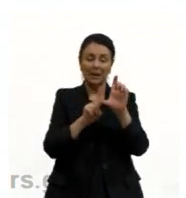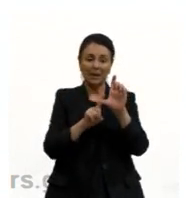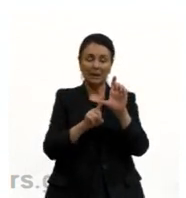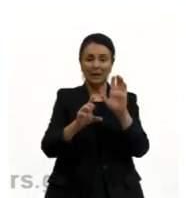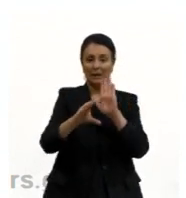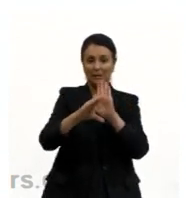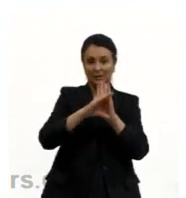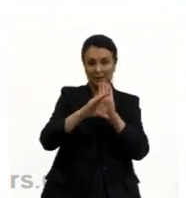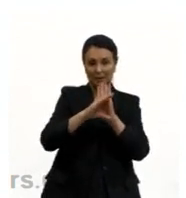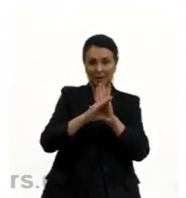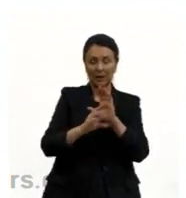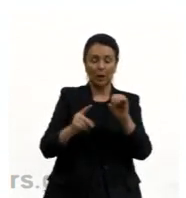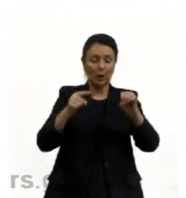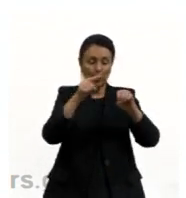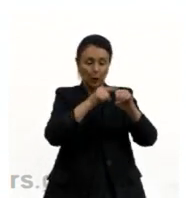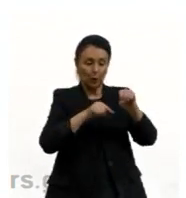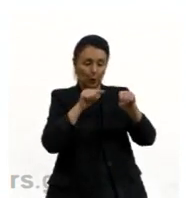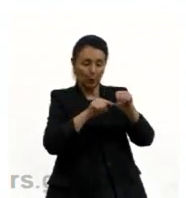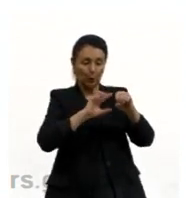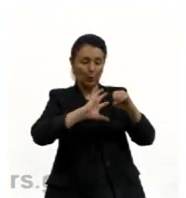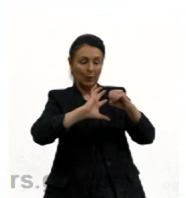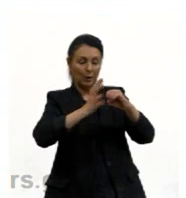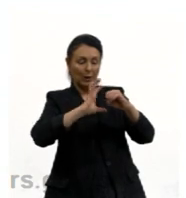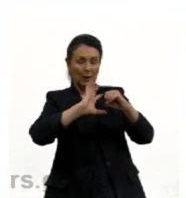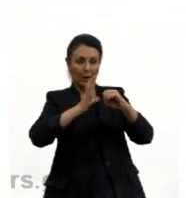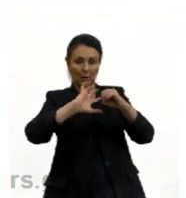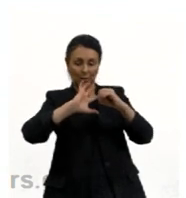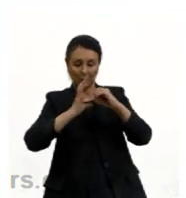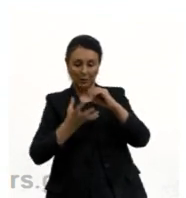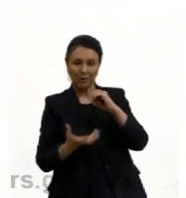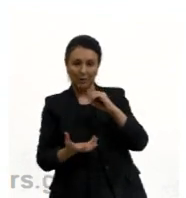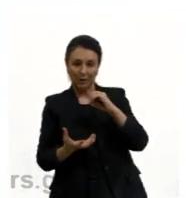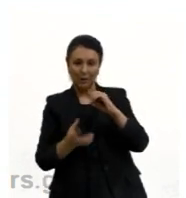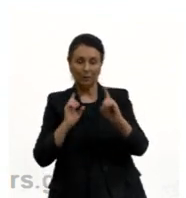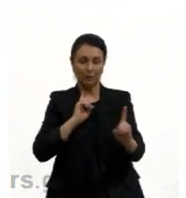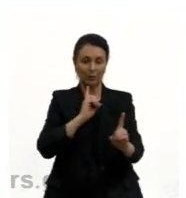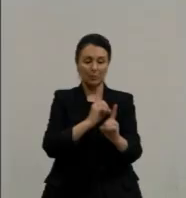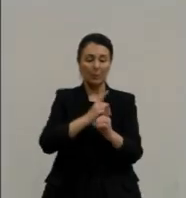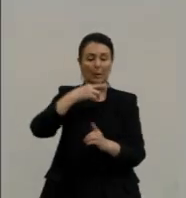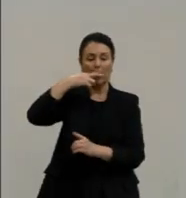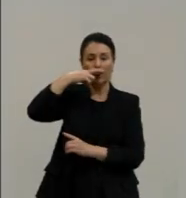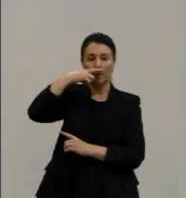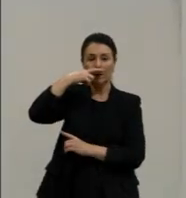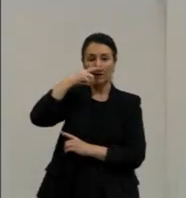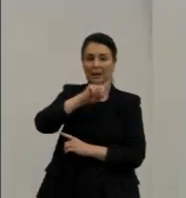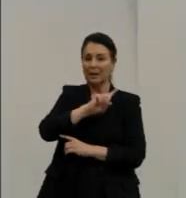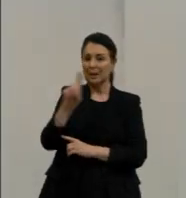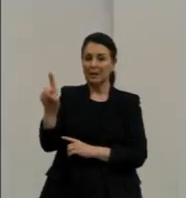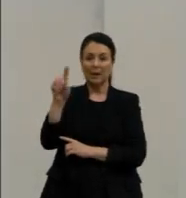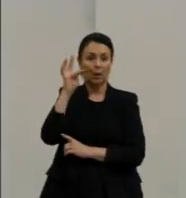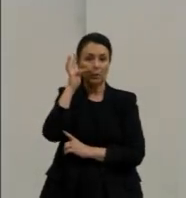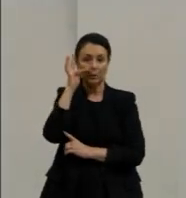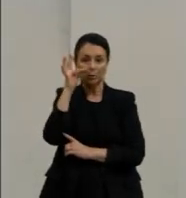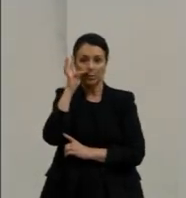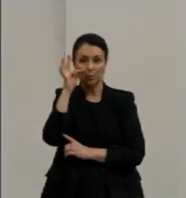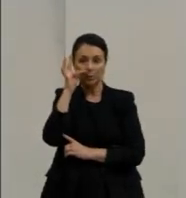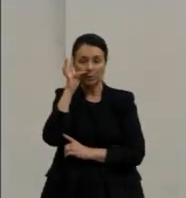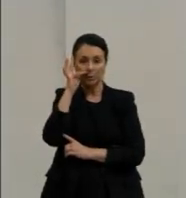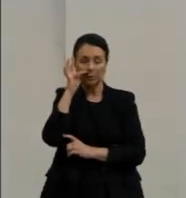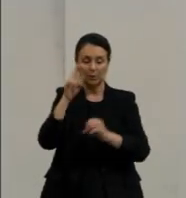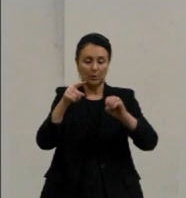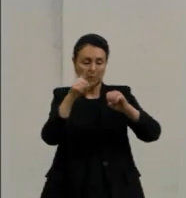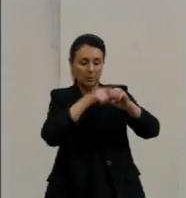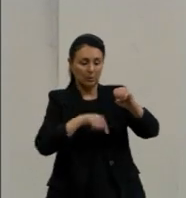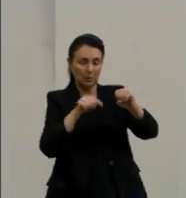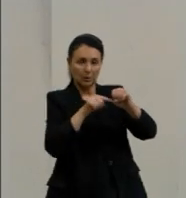núcleo e eletrosfera, que foi uma descoberta do Rutherford e não do Thomson, que tinha o núcleo e os